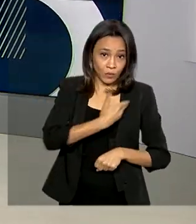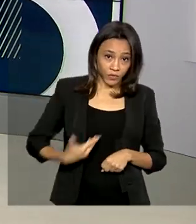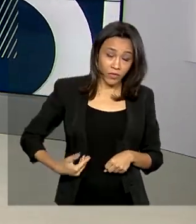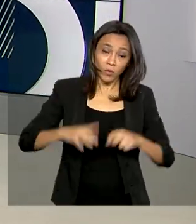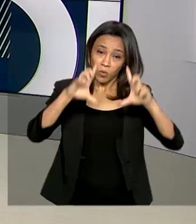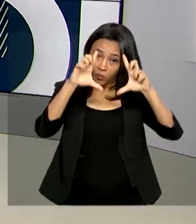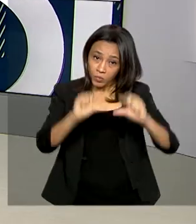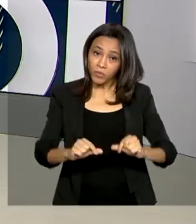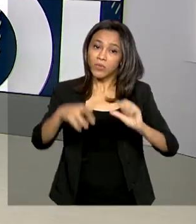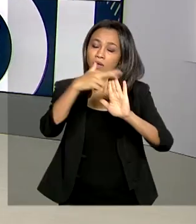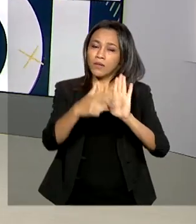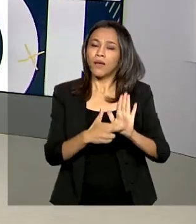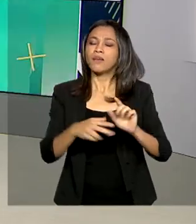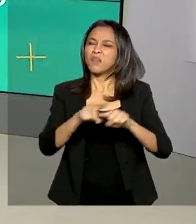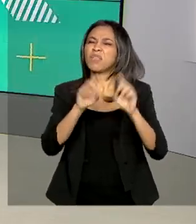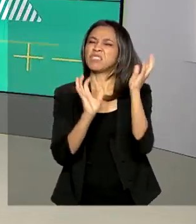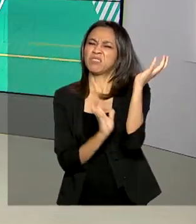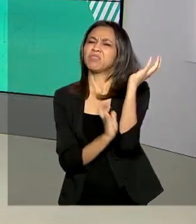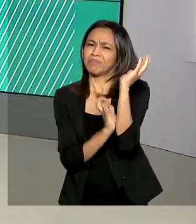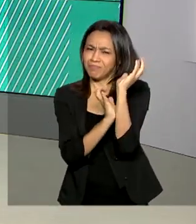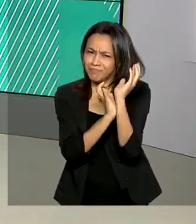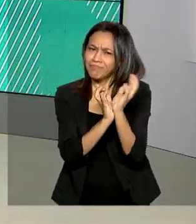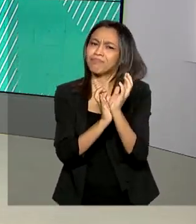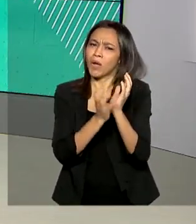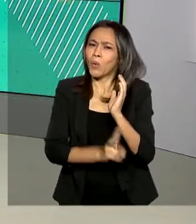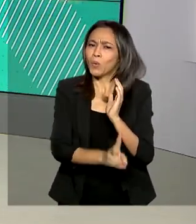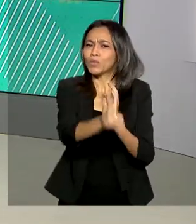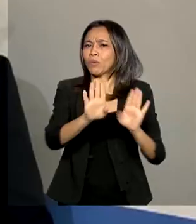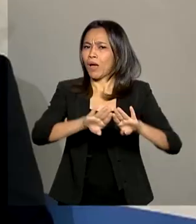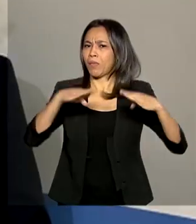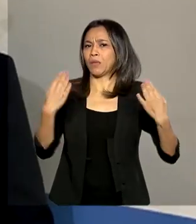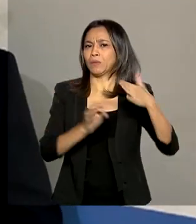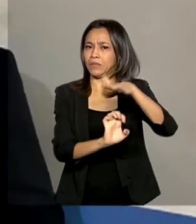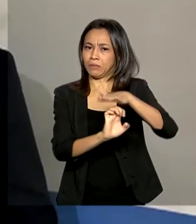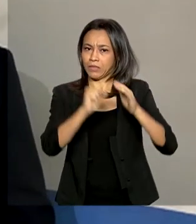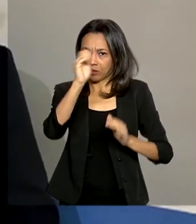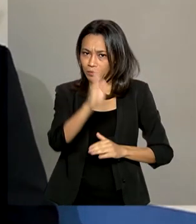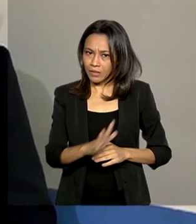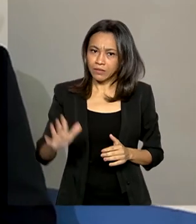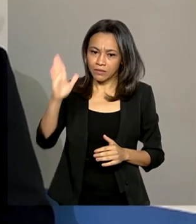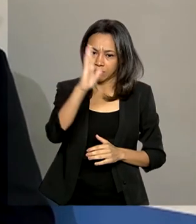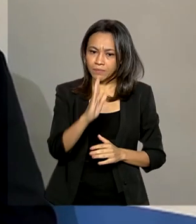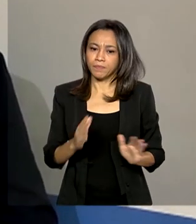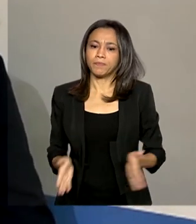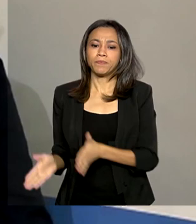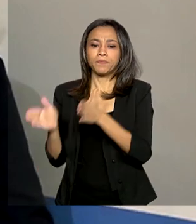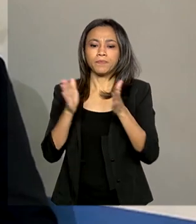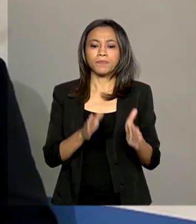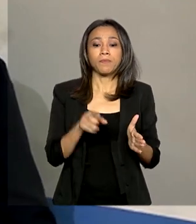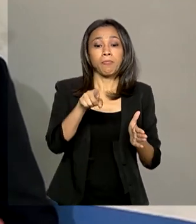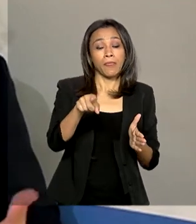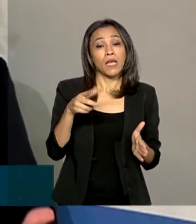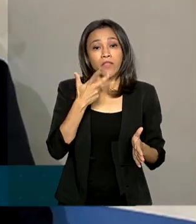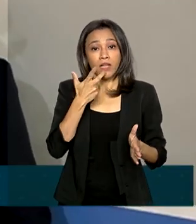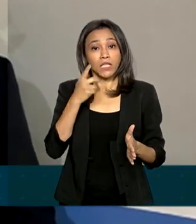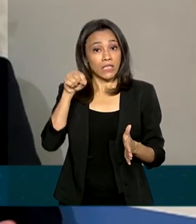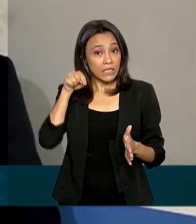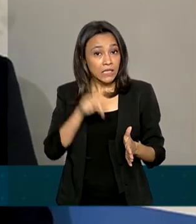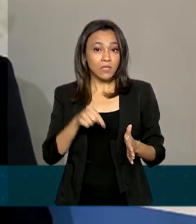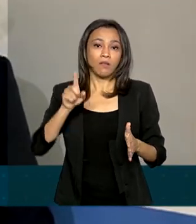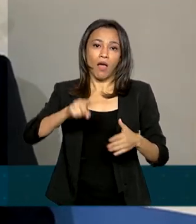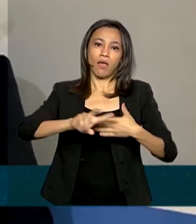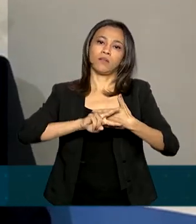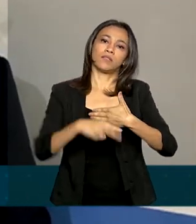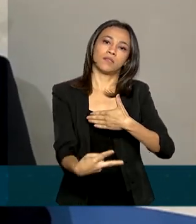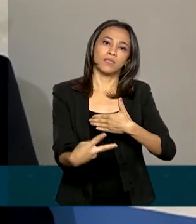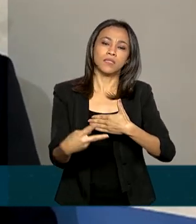e simplificar o processo de abertura de empresas no país. Isso é reflexo não apenas das medidas que